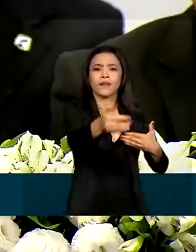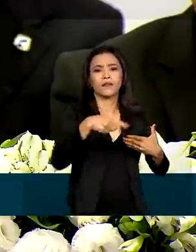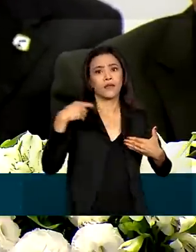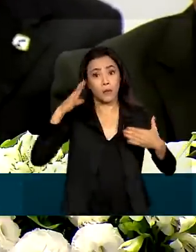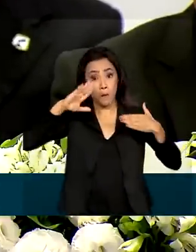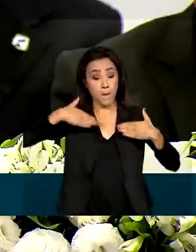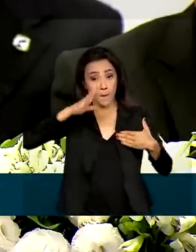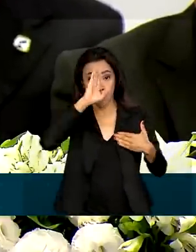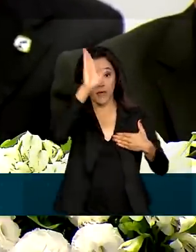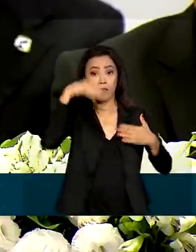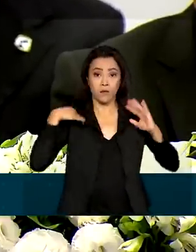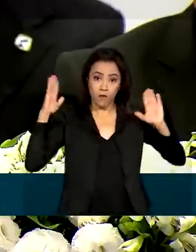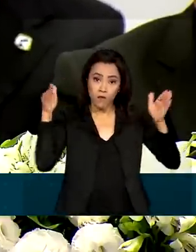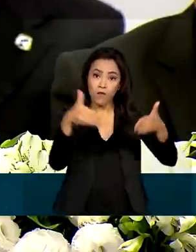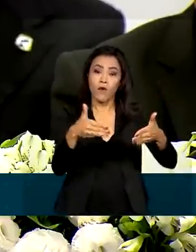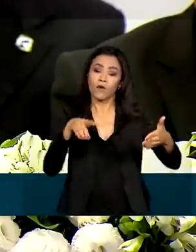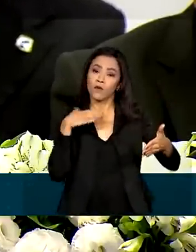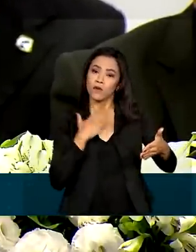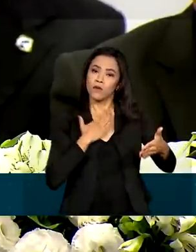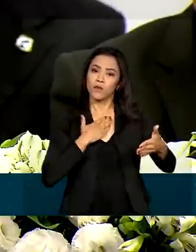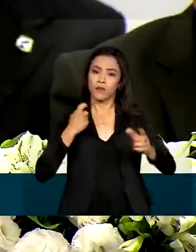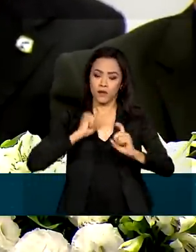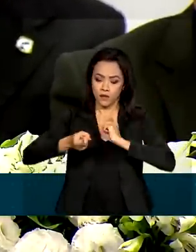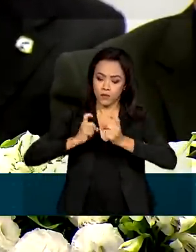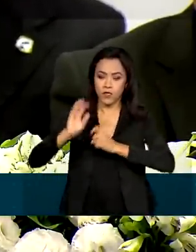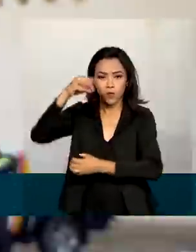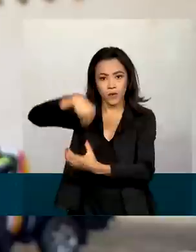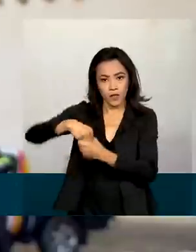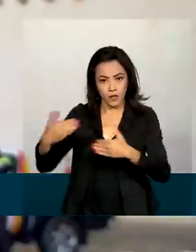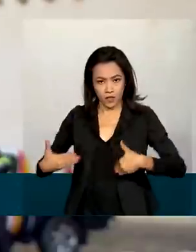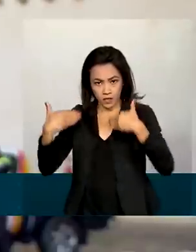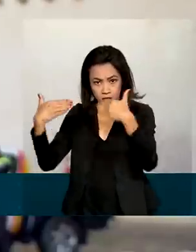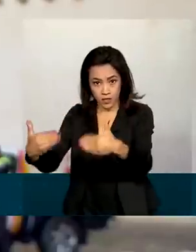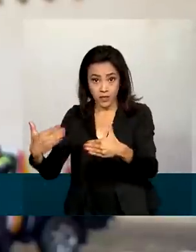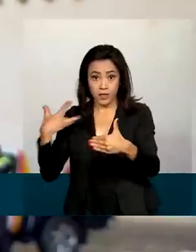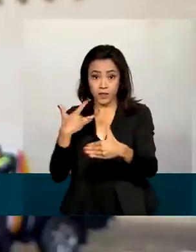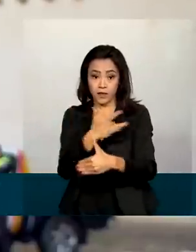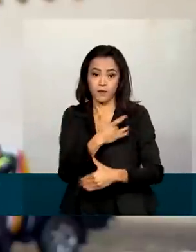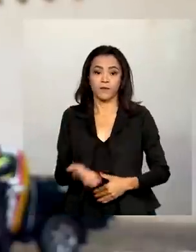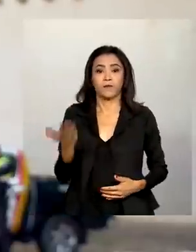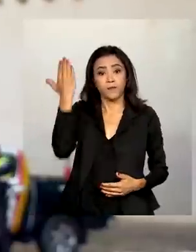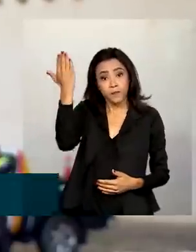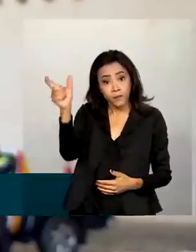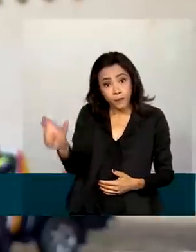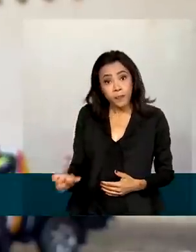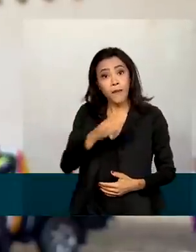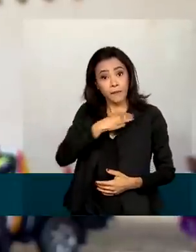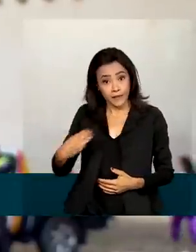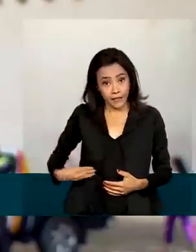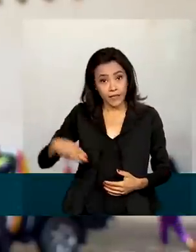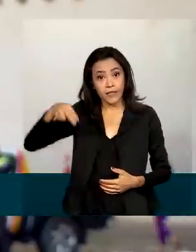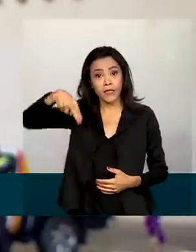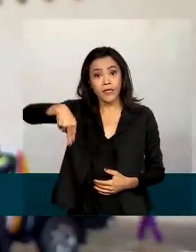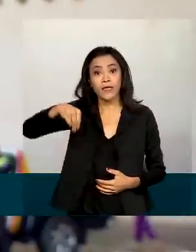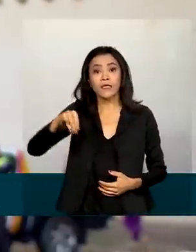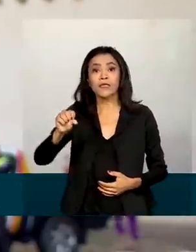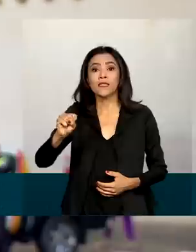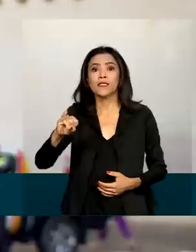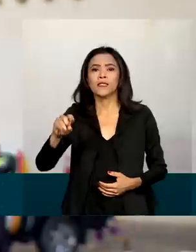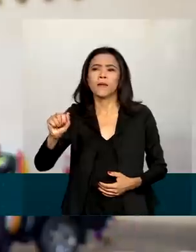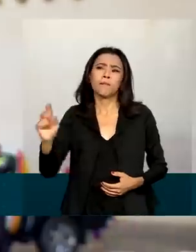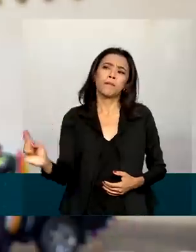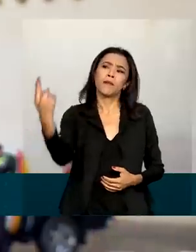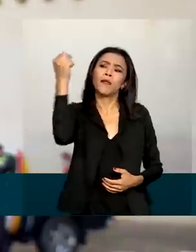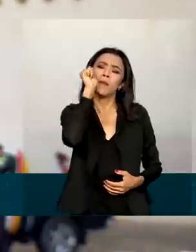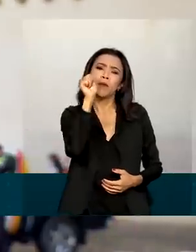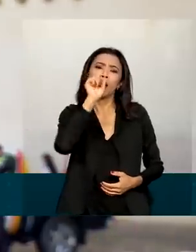prioridade da nossa gestão no Ministério da Saúde. Nízia Trindade também foi a primeira mulher presidente da